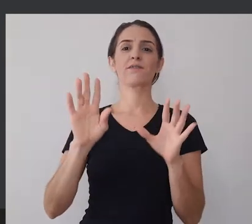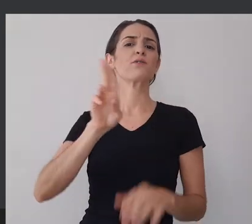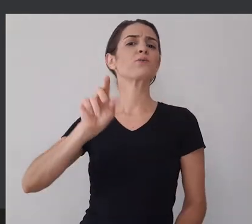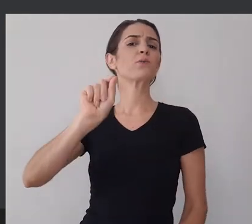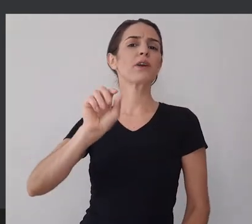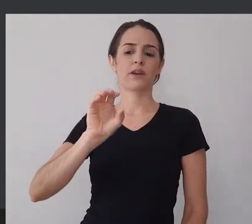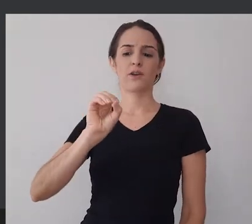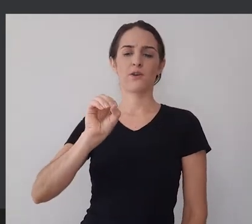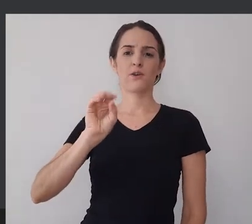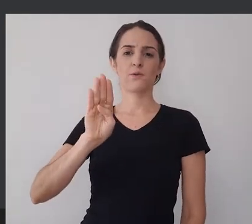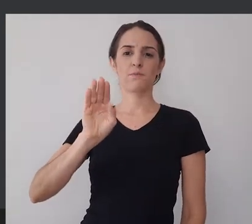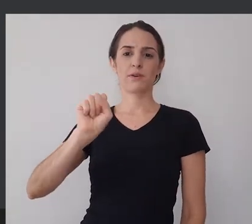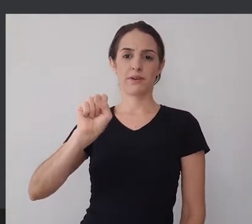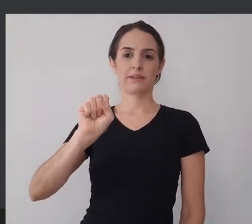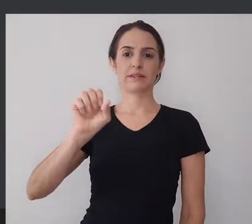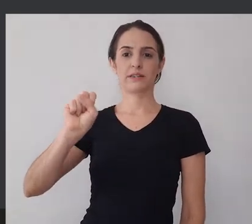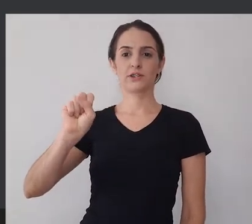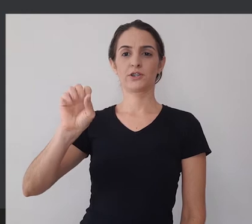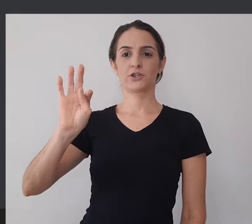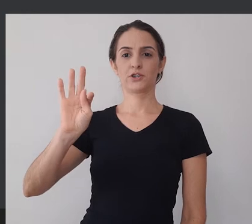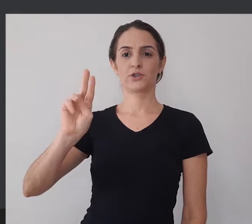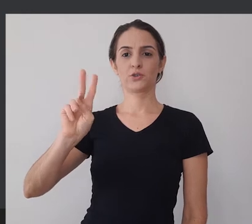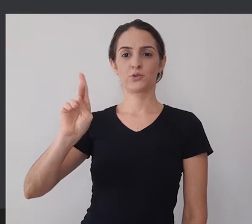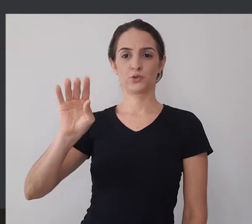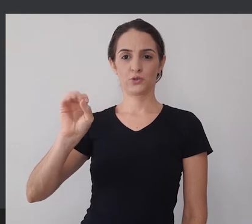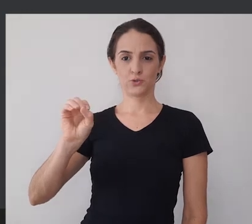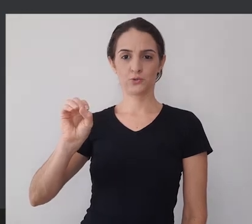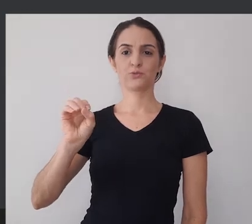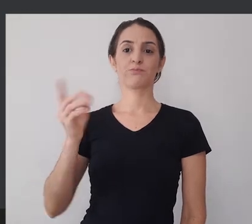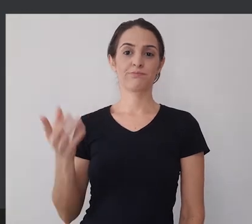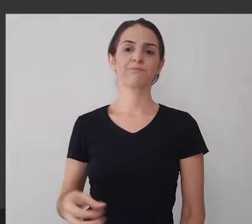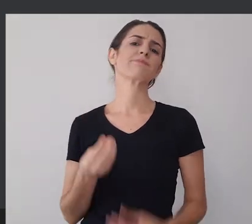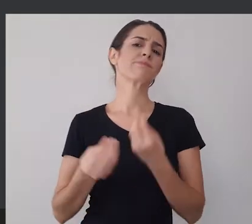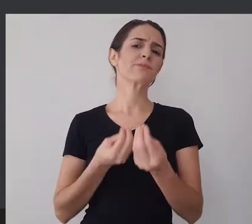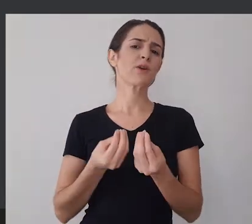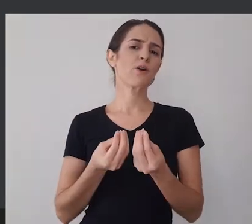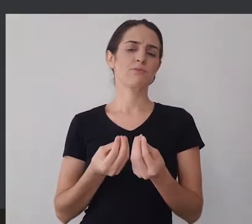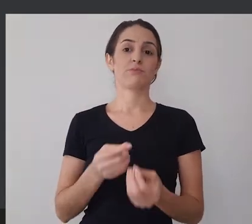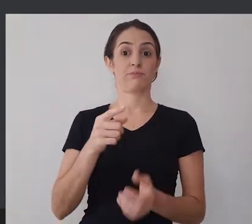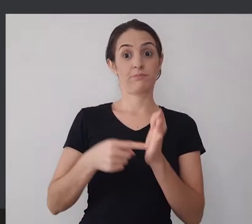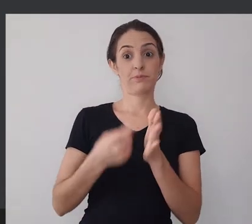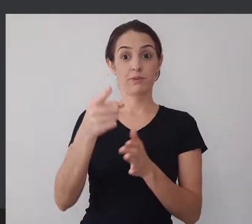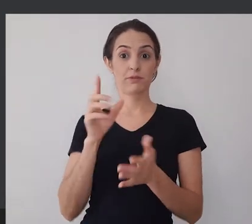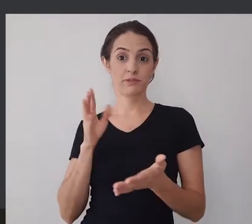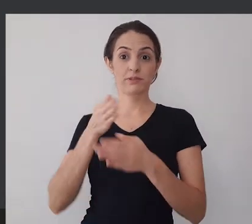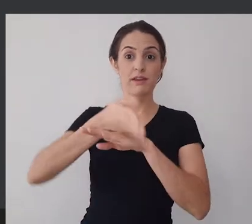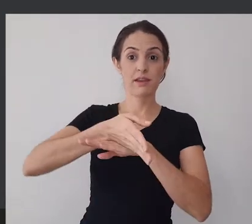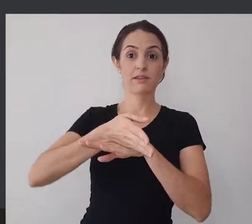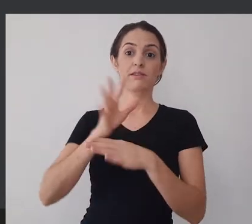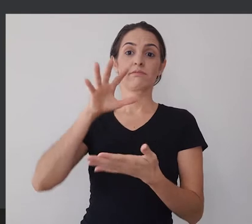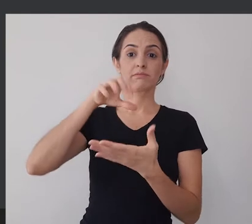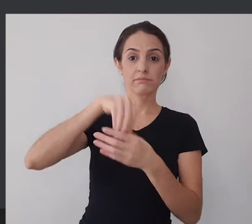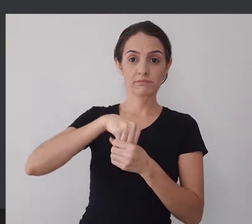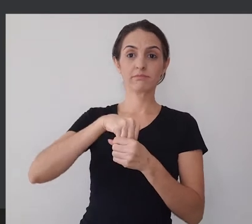OBS Studio. Então a primeira coisa a fazer é acessar o serviço da Twitch, tá